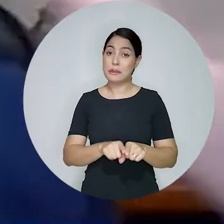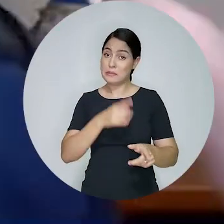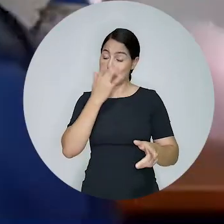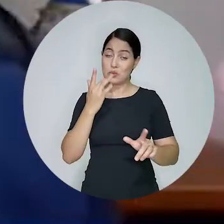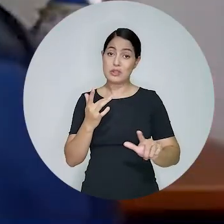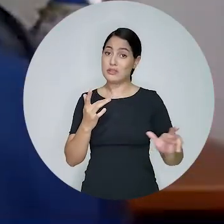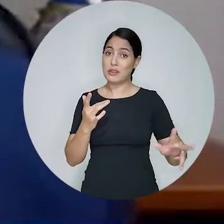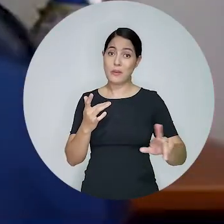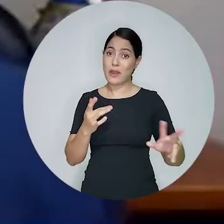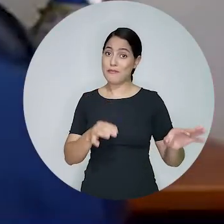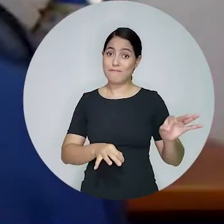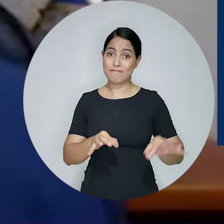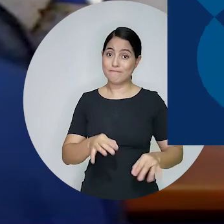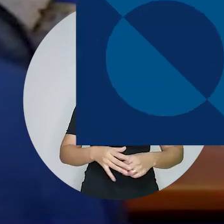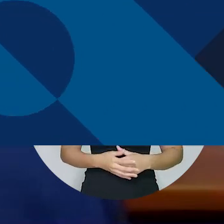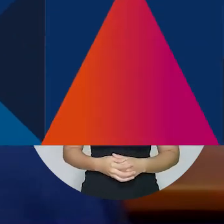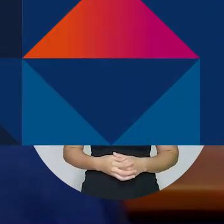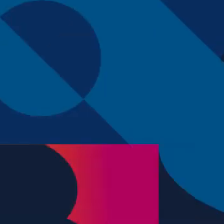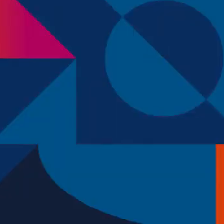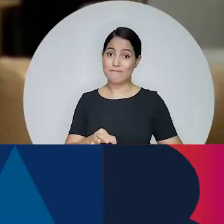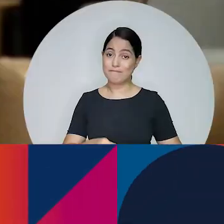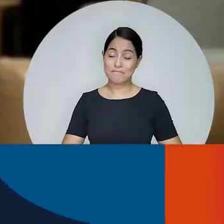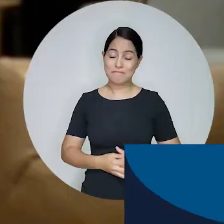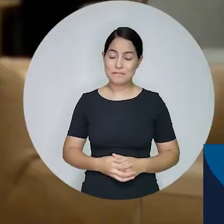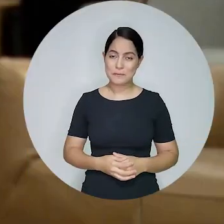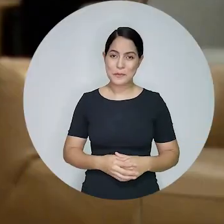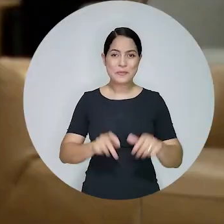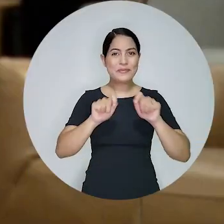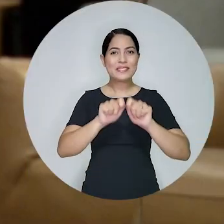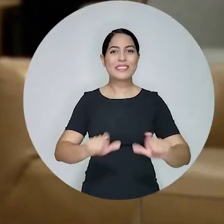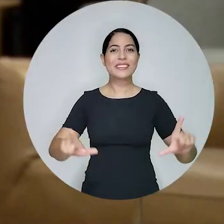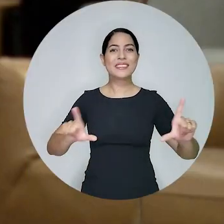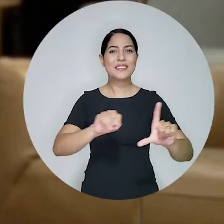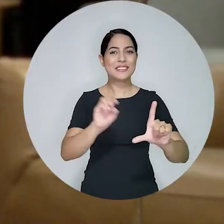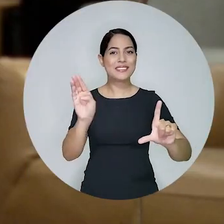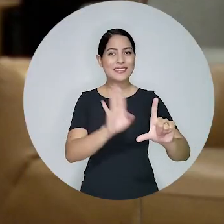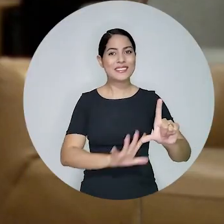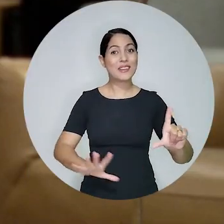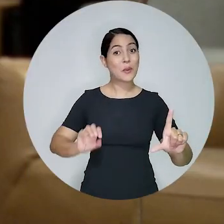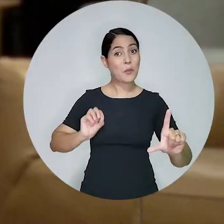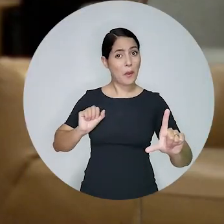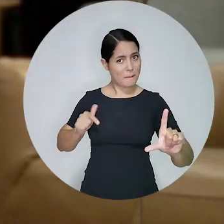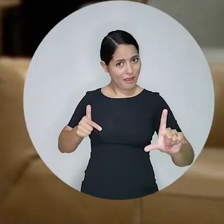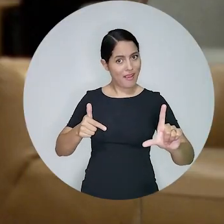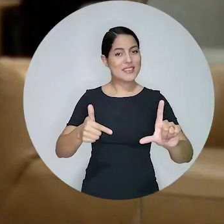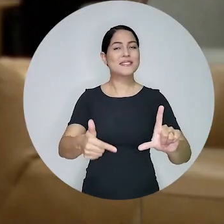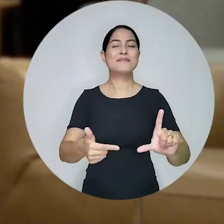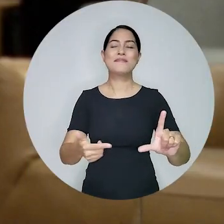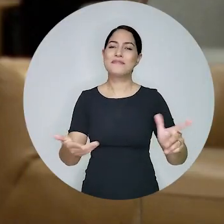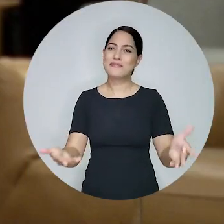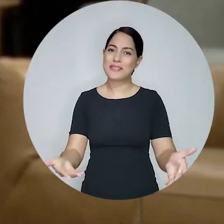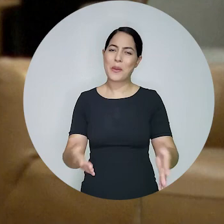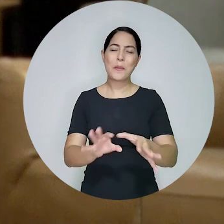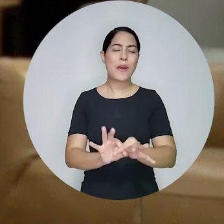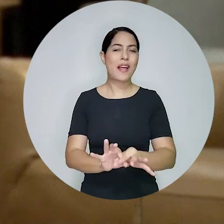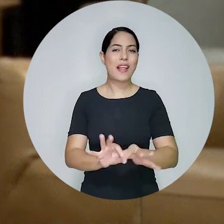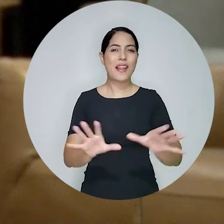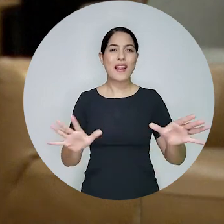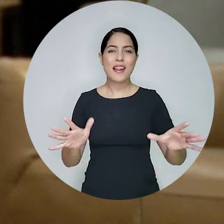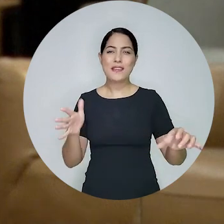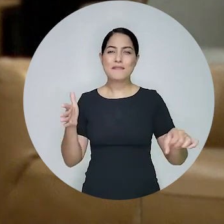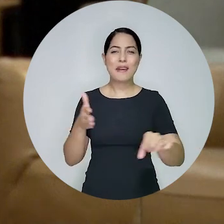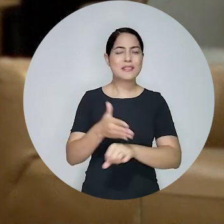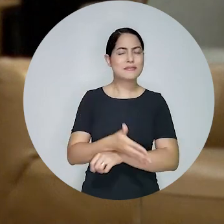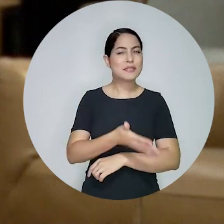sociólogos e também por nós juristas. Este programa é mais uma produção da Ordem dos Advogados do Brasil.